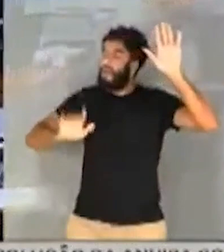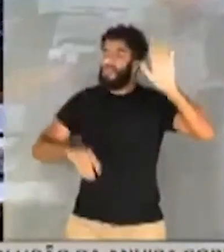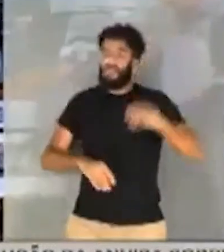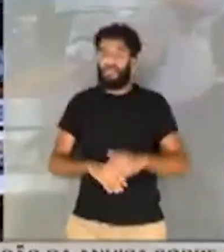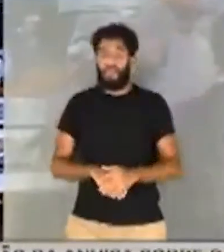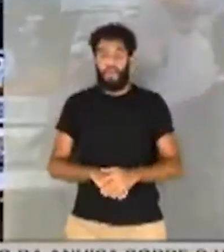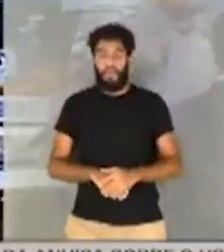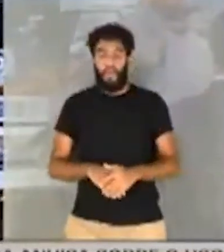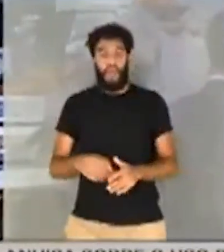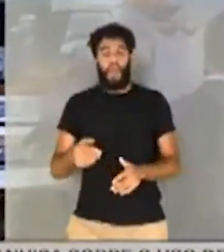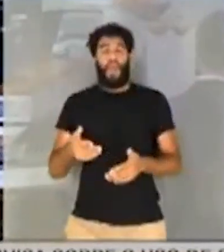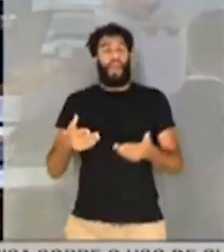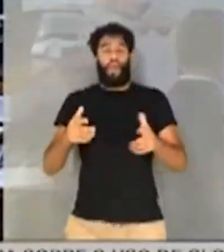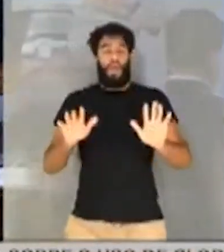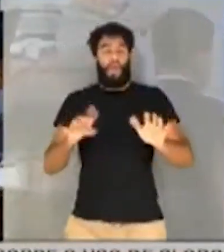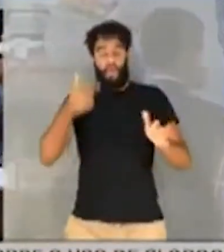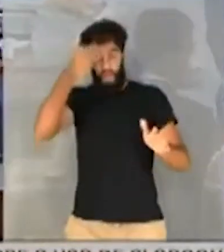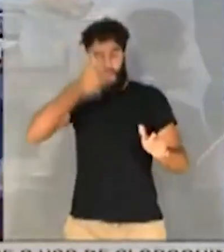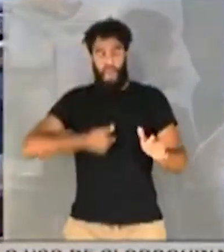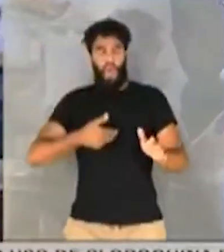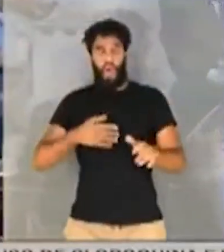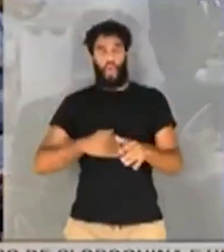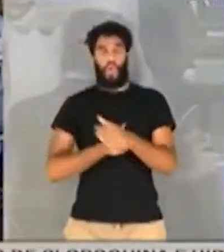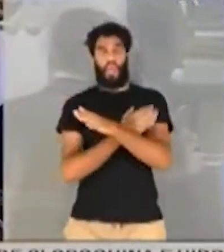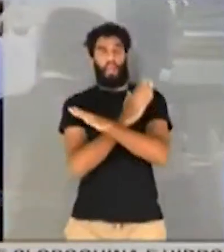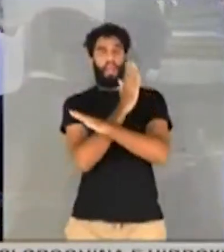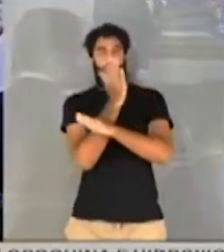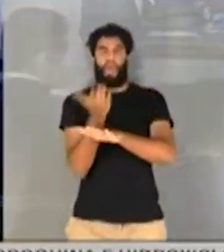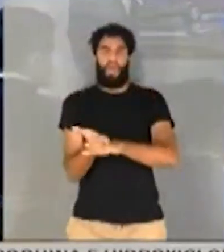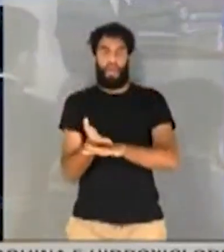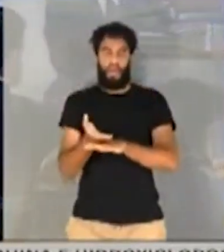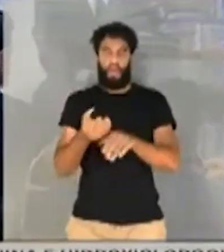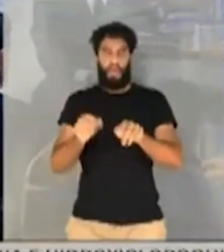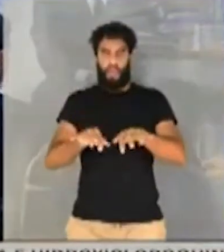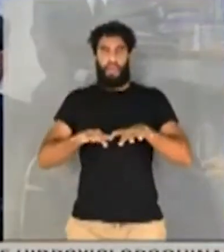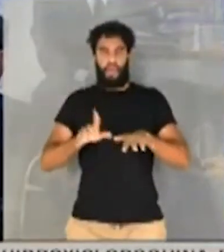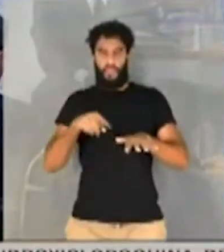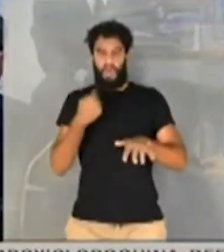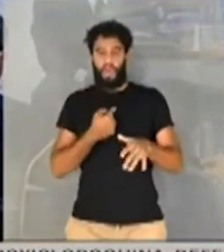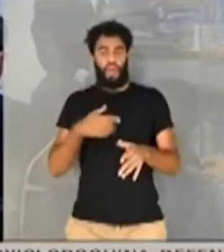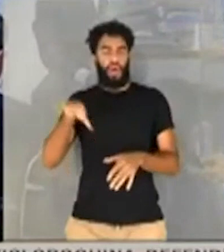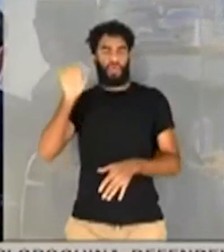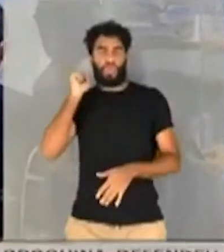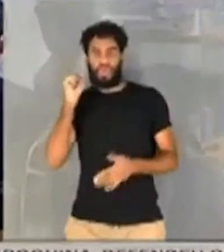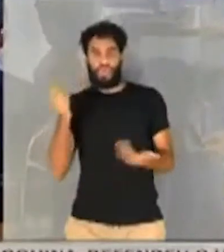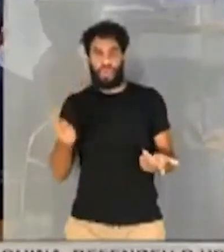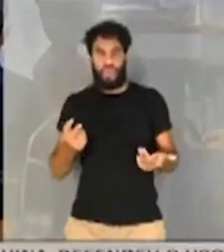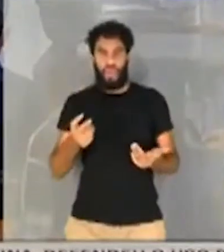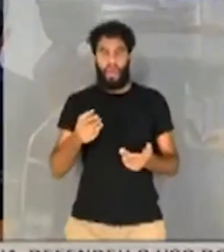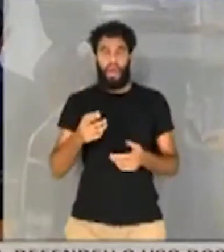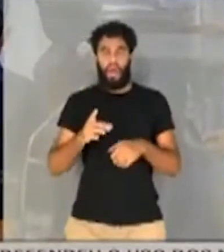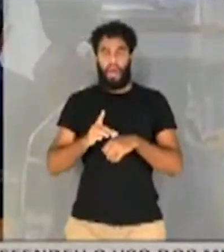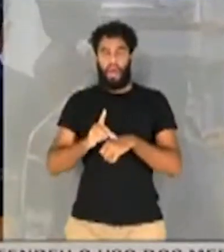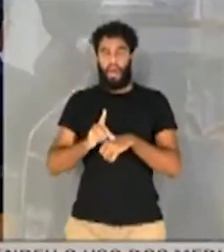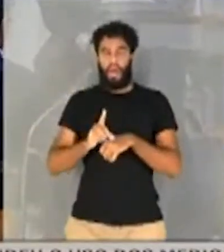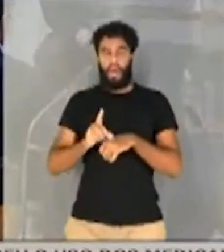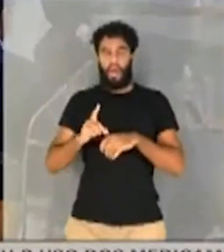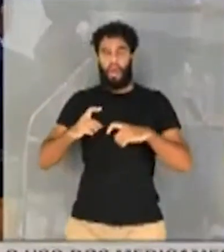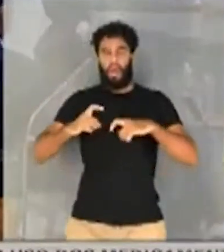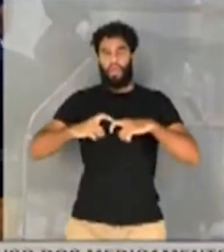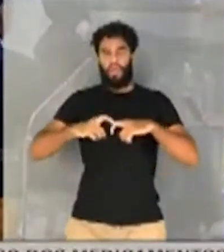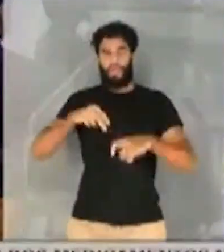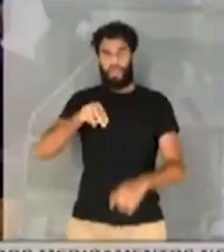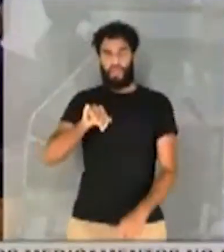vou passar o dia aqui, e ninguém vai passar o dia aqui, para que a gente fique ouvindo a doutora Nisse dizer que